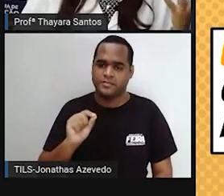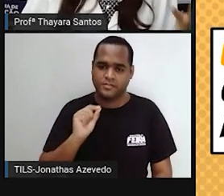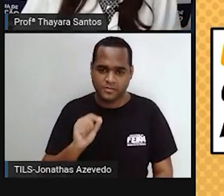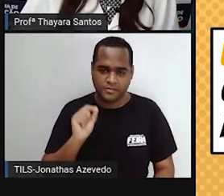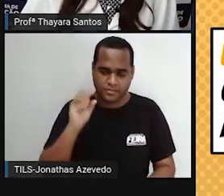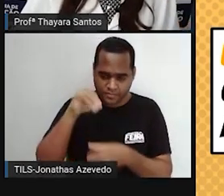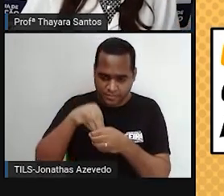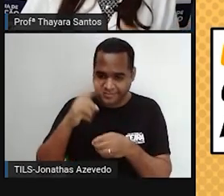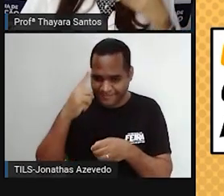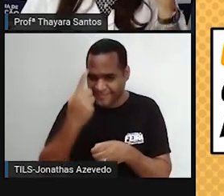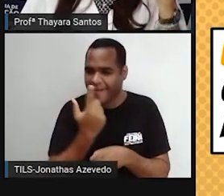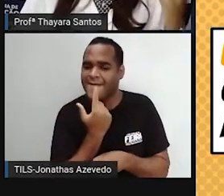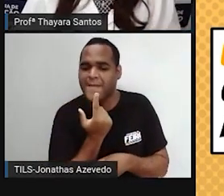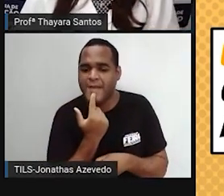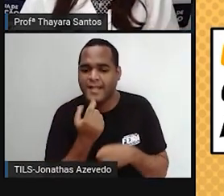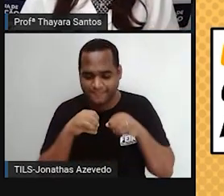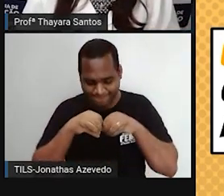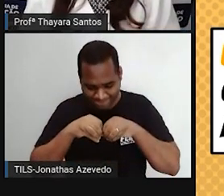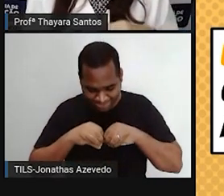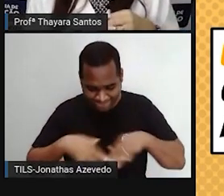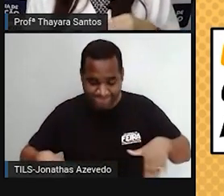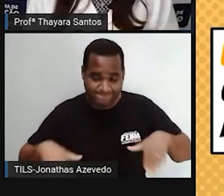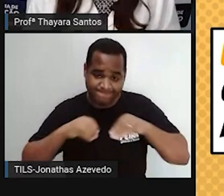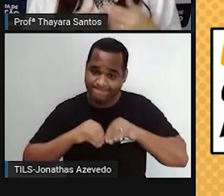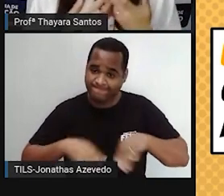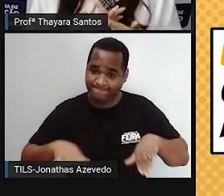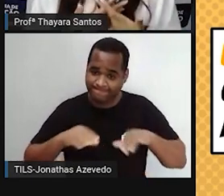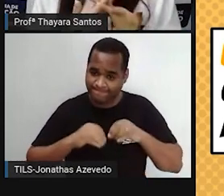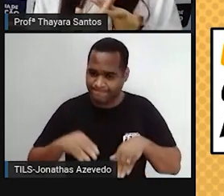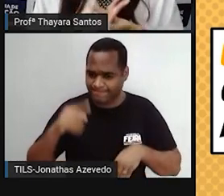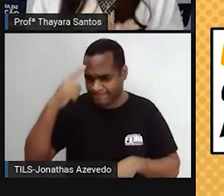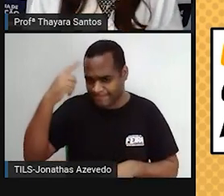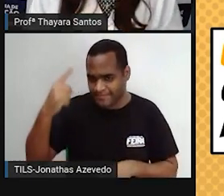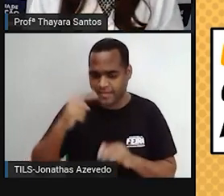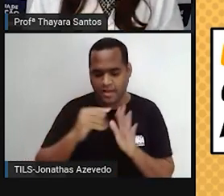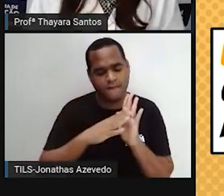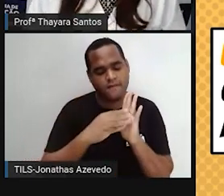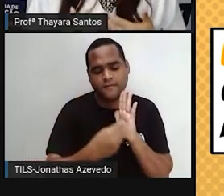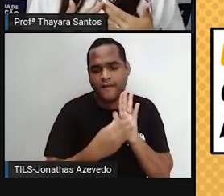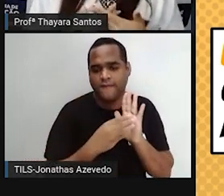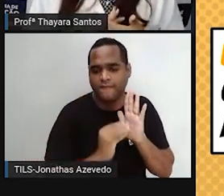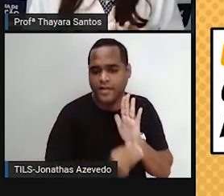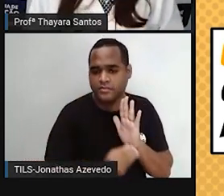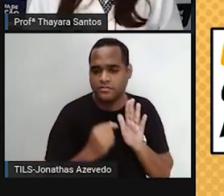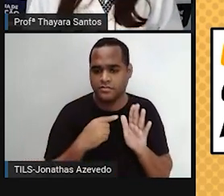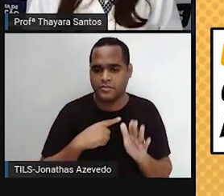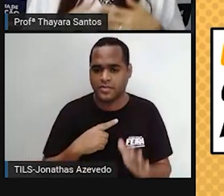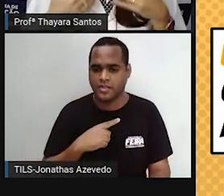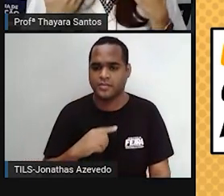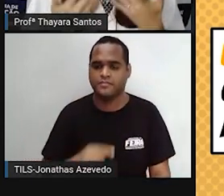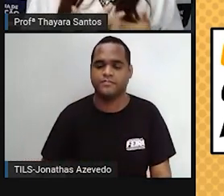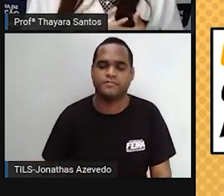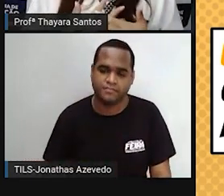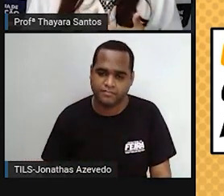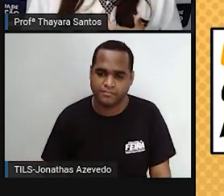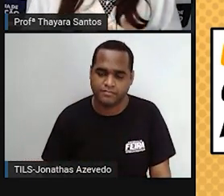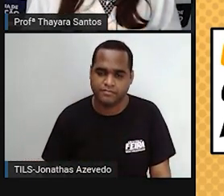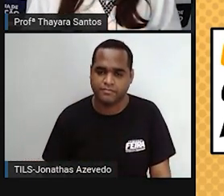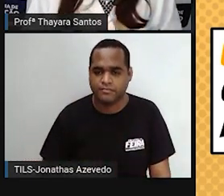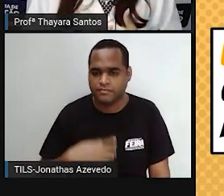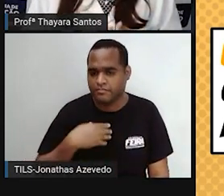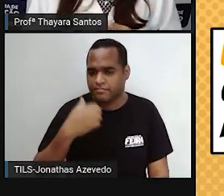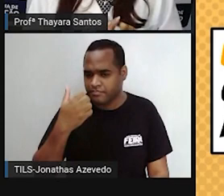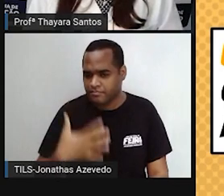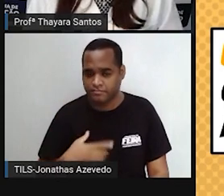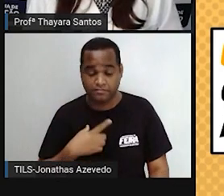menstruação, o é a menstruação? A menstruação é a descamação do útero e a descamação justamente dessa